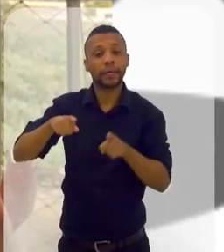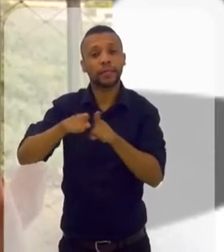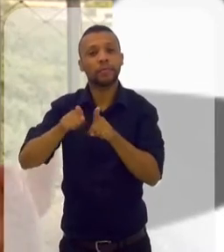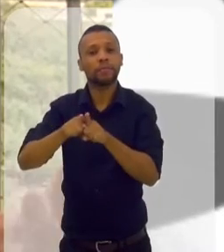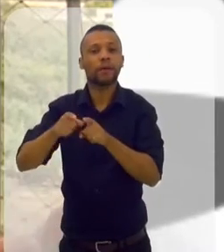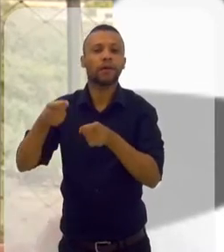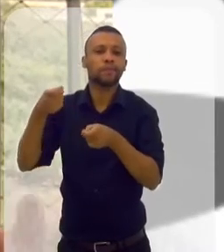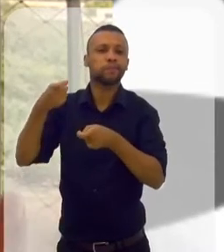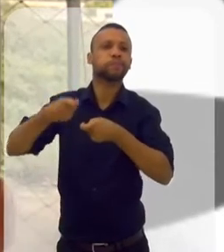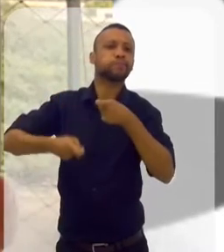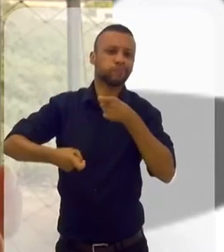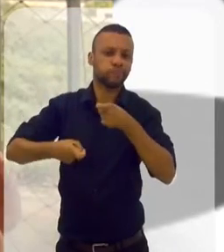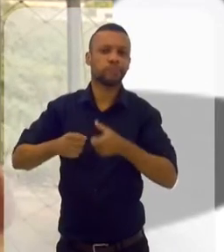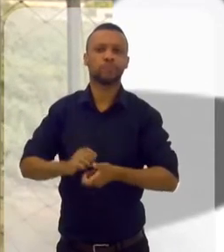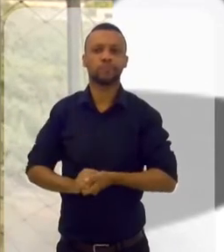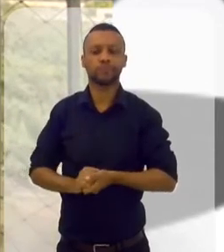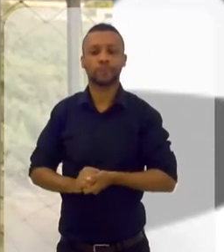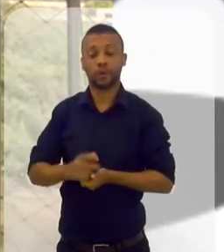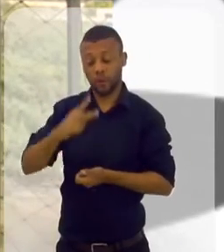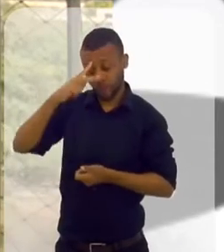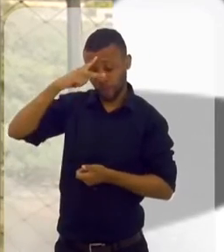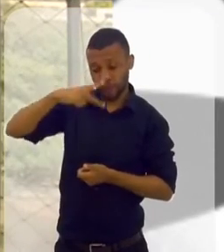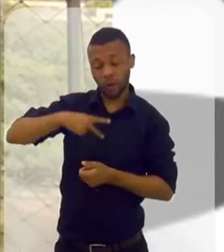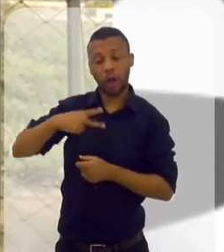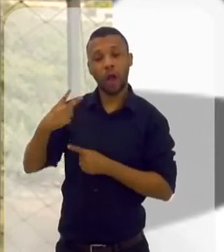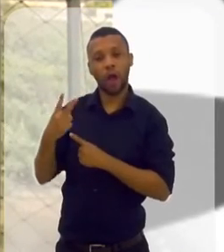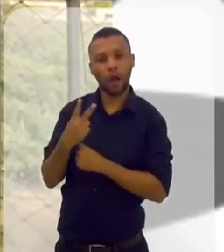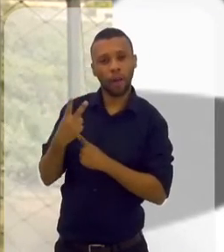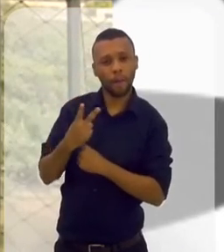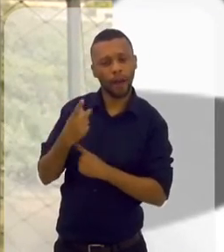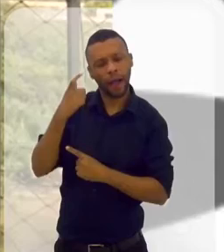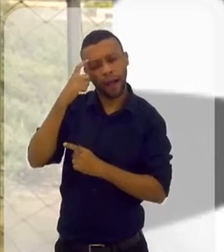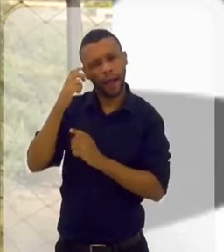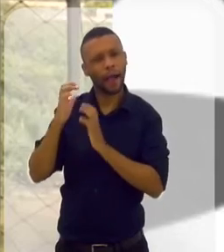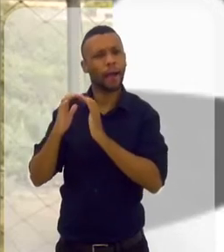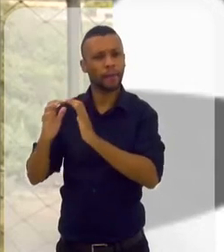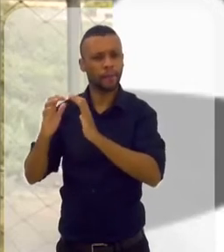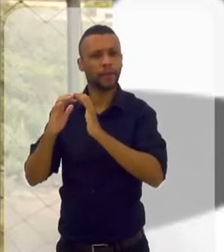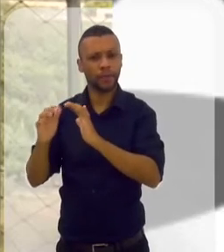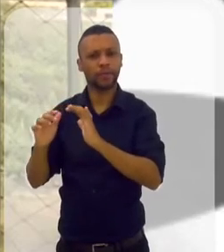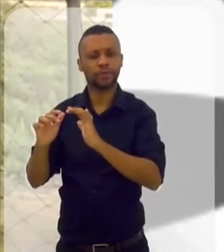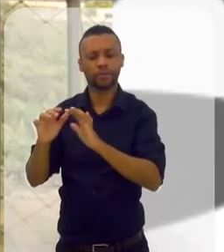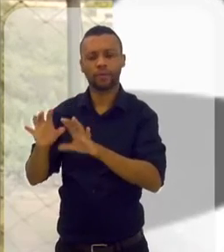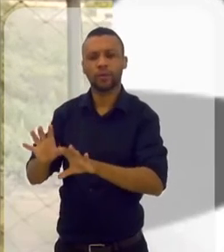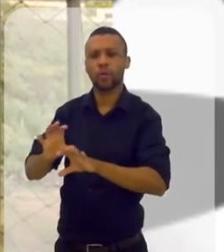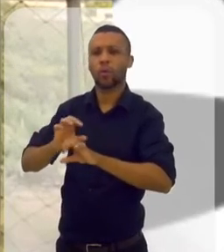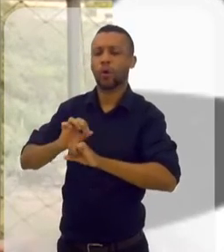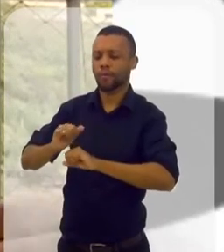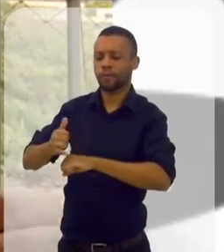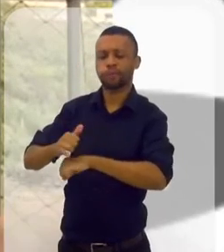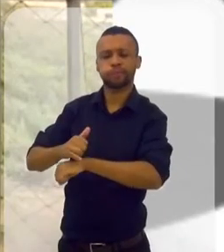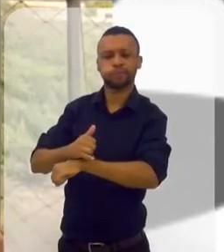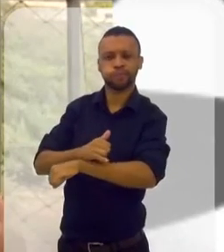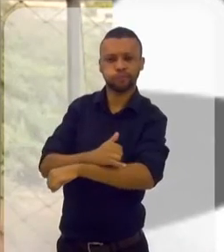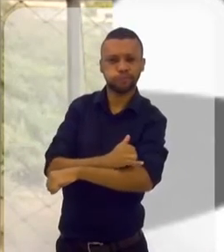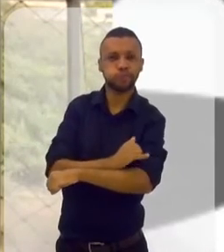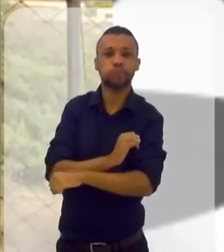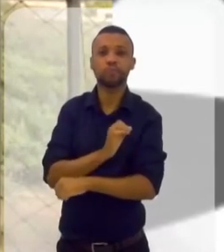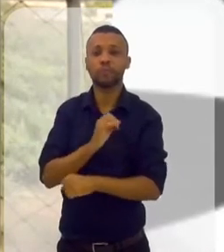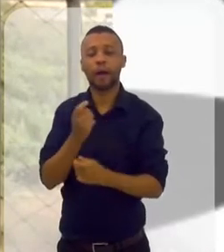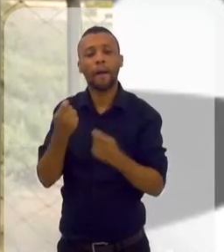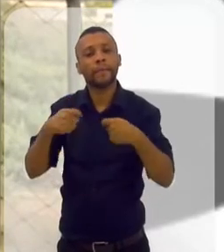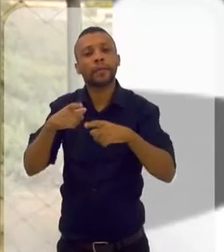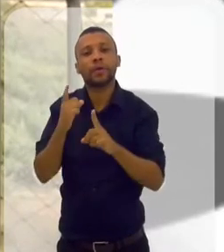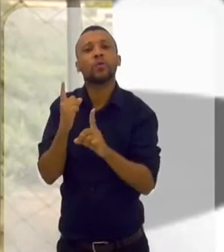muitos casos de abuso sexual. Então, como autoproteção, a mente subconsciente faz com que a pessoa engorde, porque ela fala pra ele,